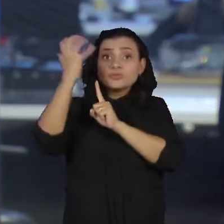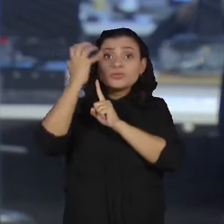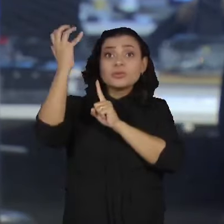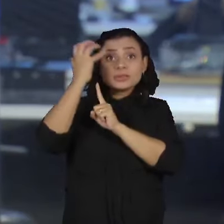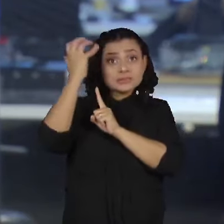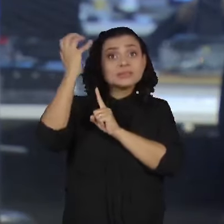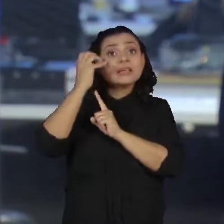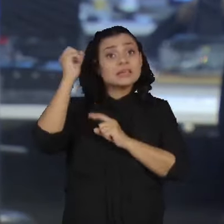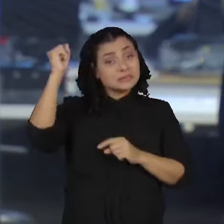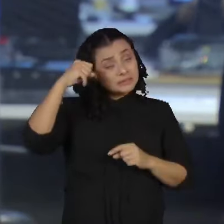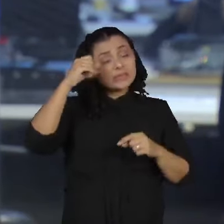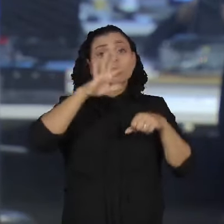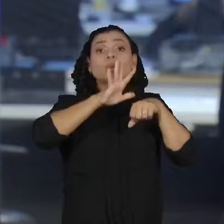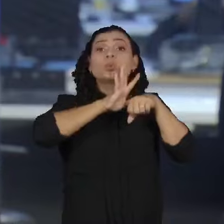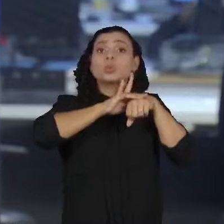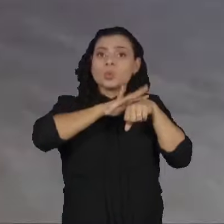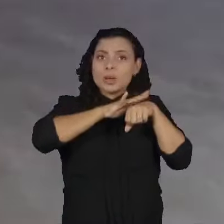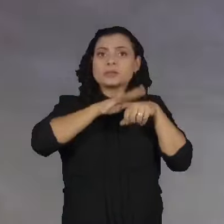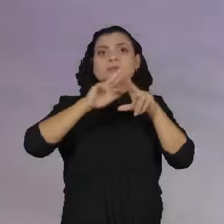alterações climáticas.